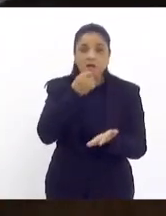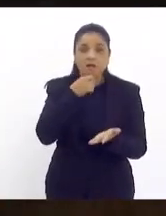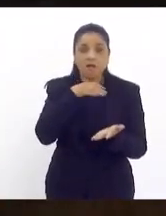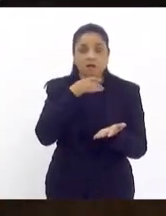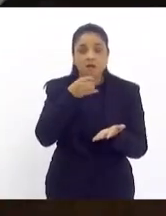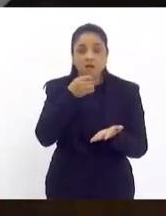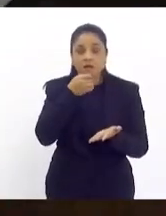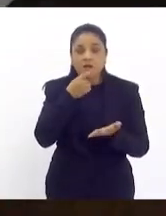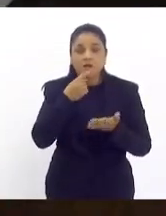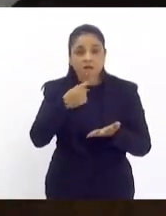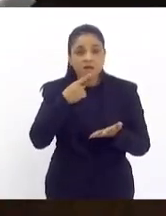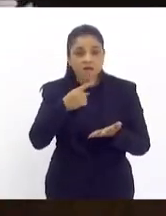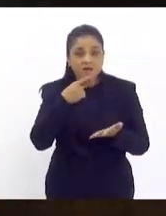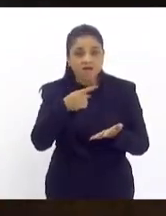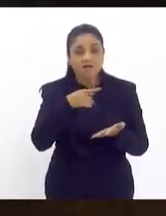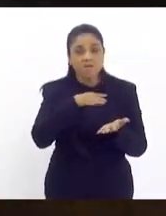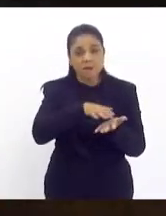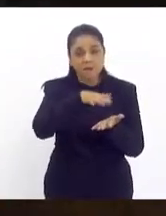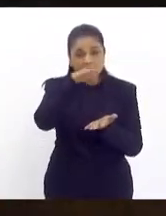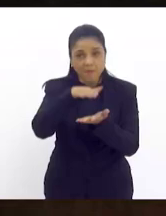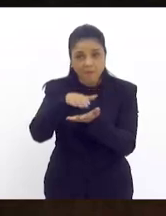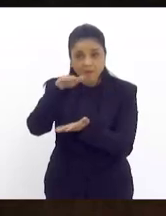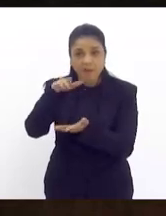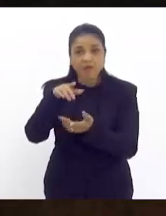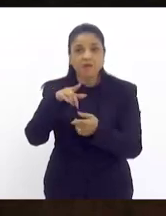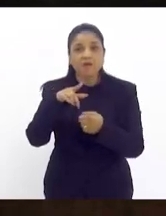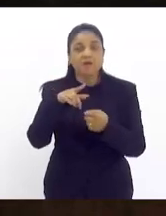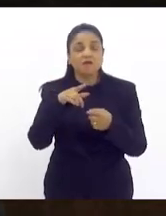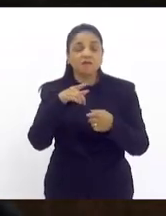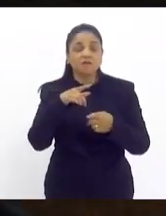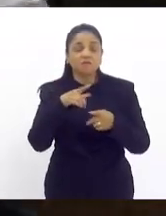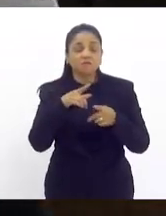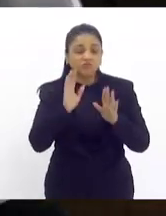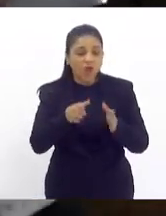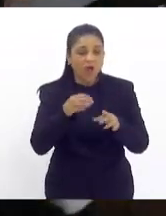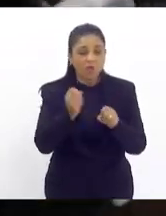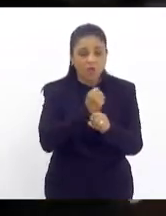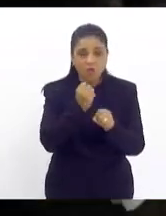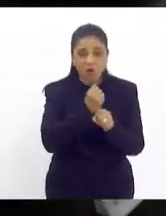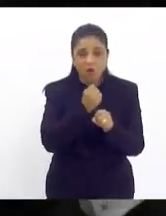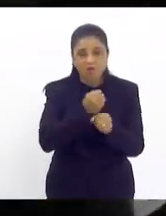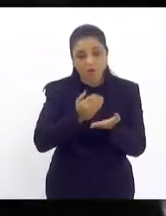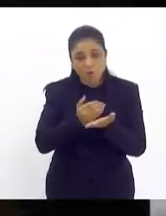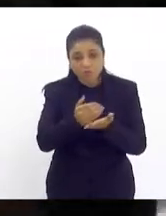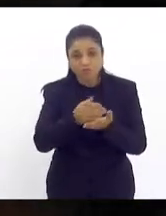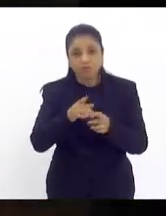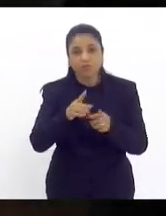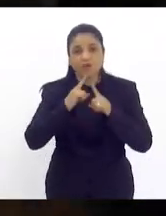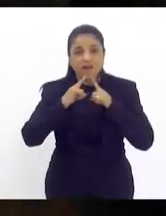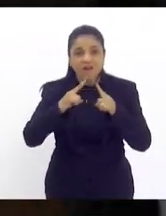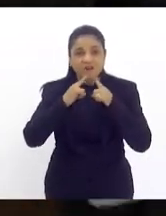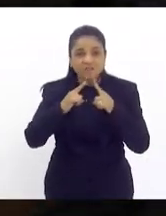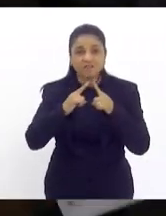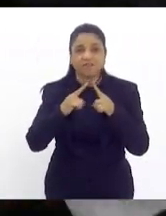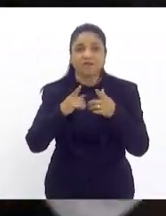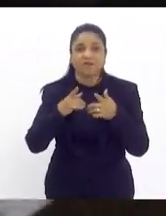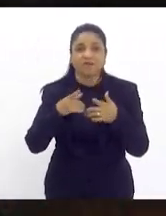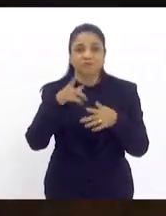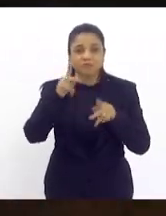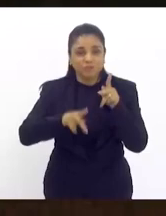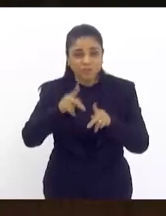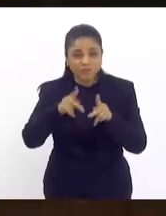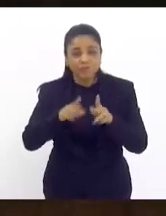a aparecer depois da intervenção das obras eu já pedi esclarecimentos à SEAB diretamente ao gabinete do